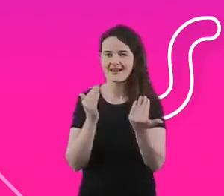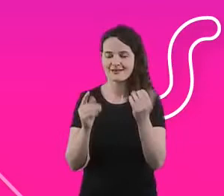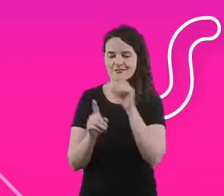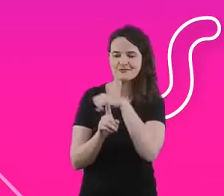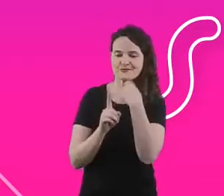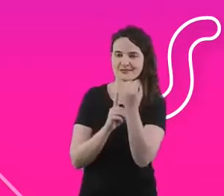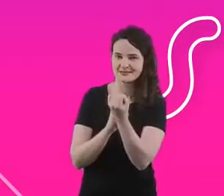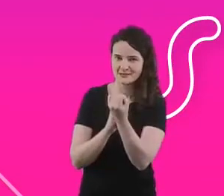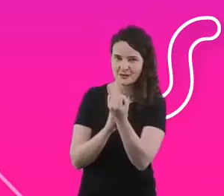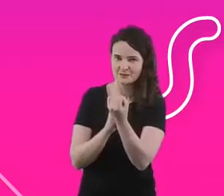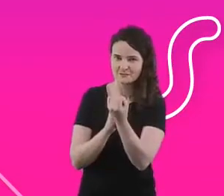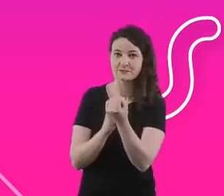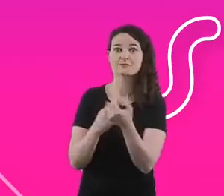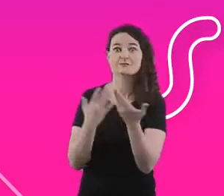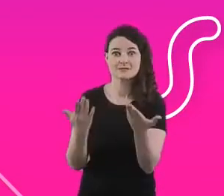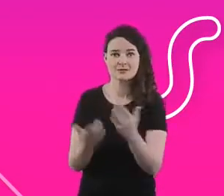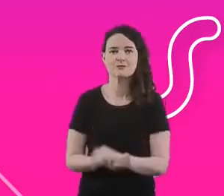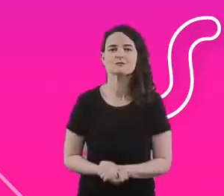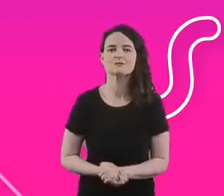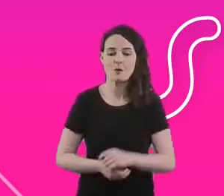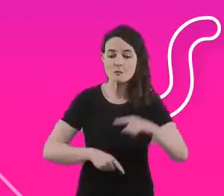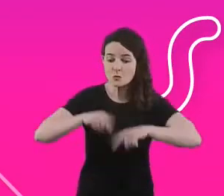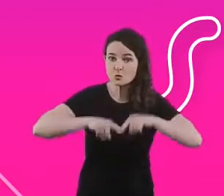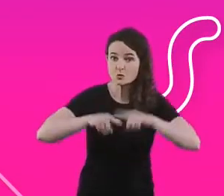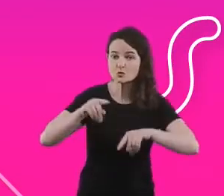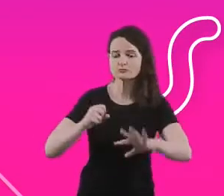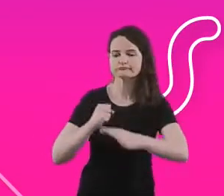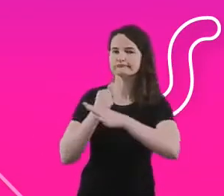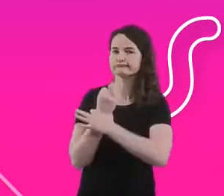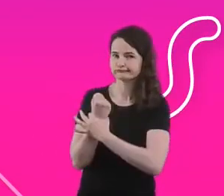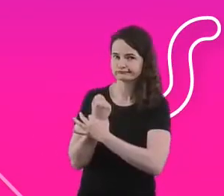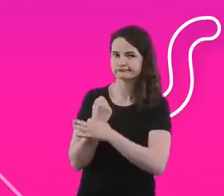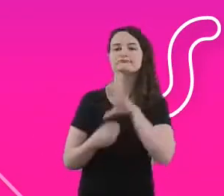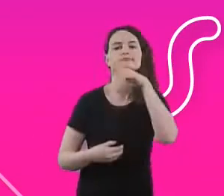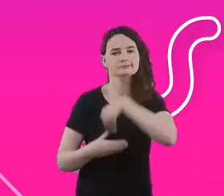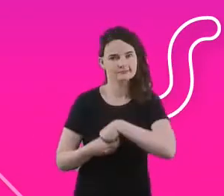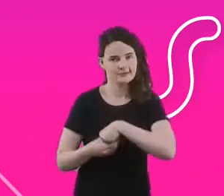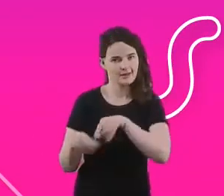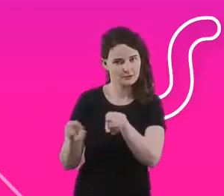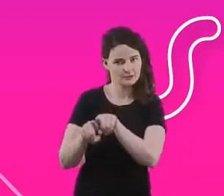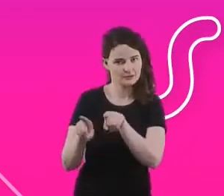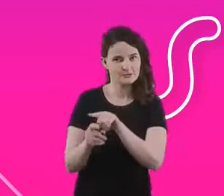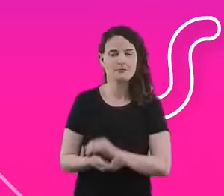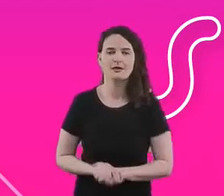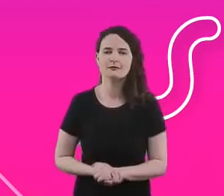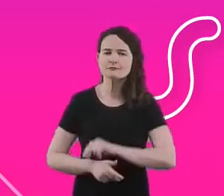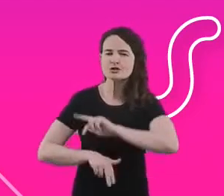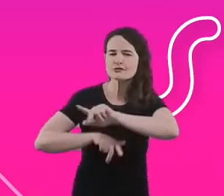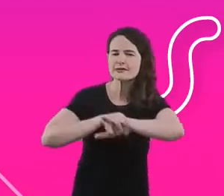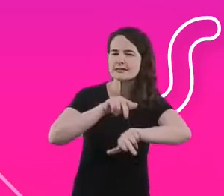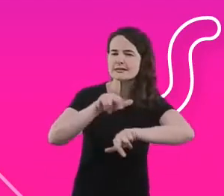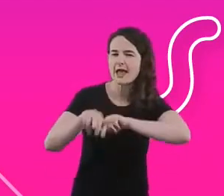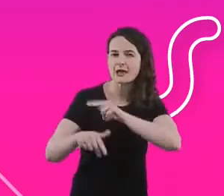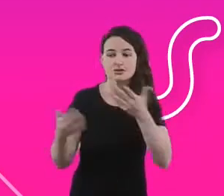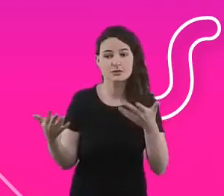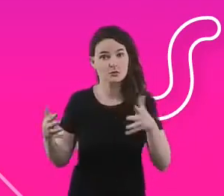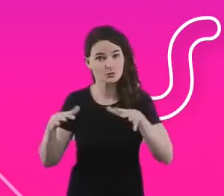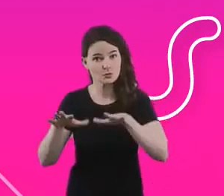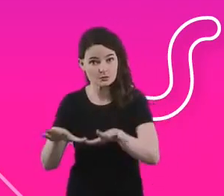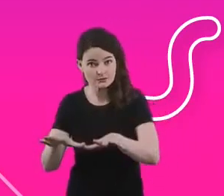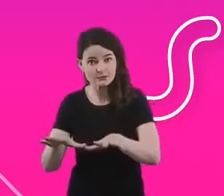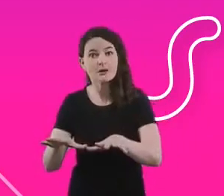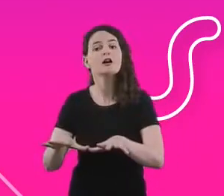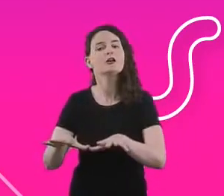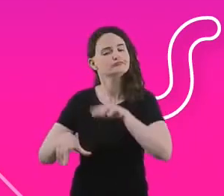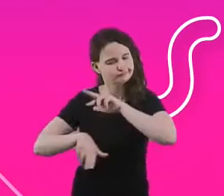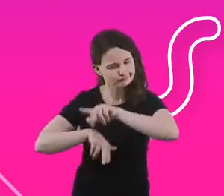a gente fala de segurança de produtos, isso é um ponto importante no social, quando a fala de diversidade, inclusão, que também é um tema bem recorrente de falar